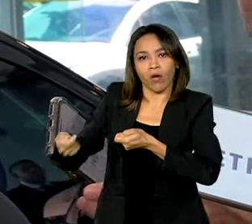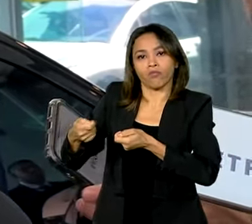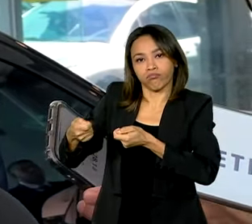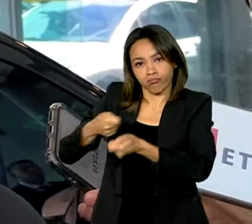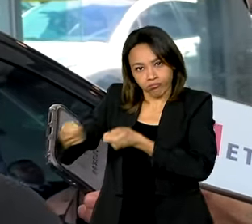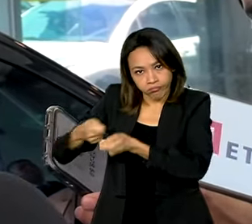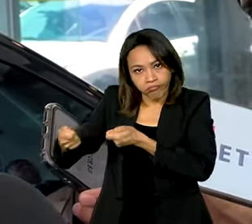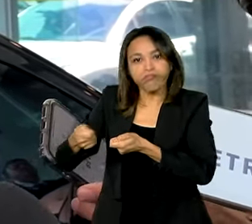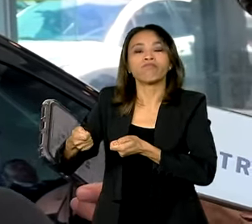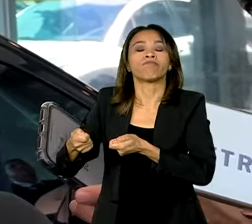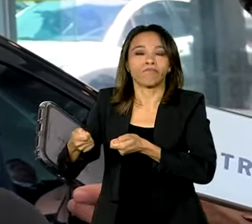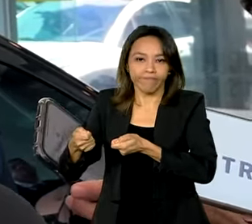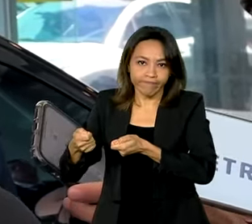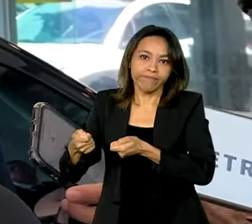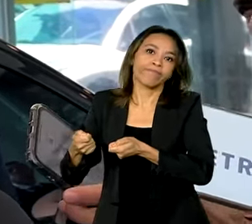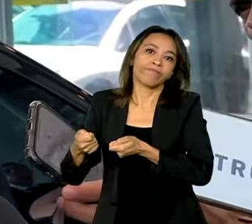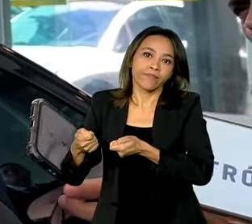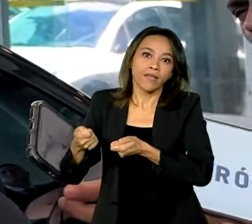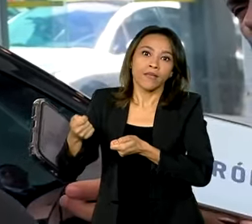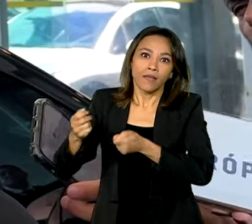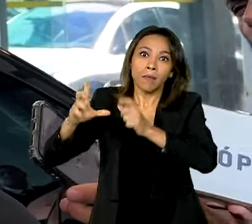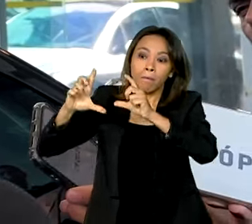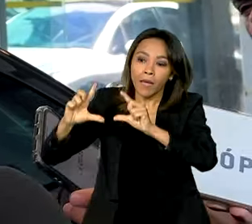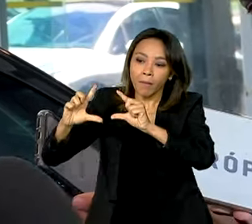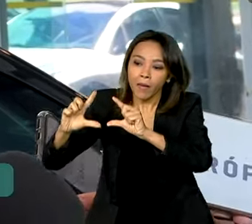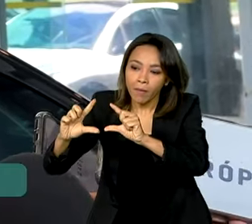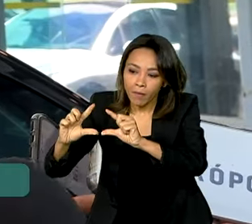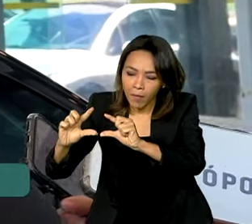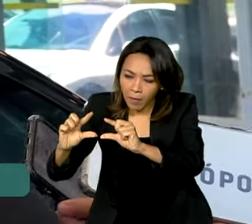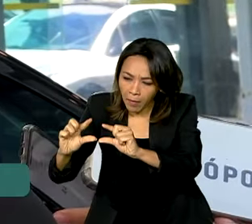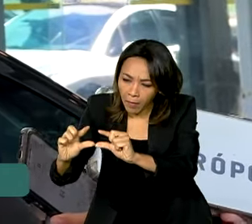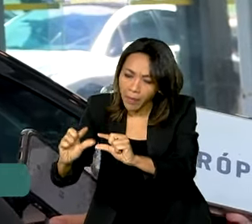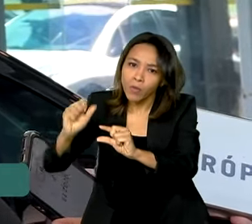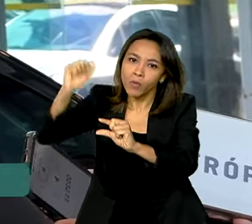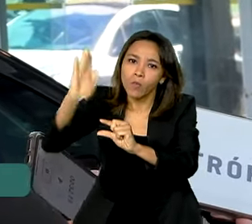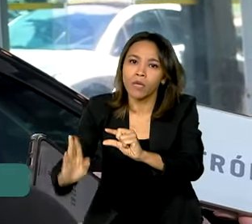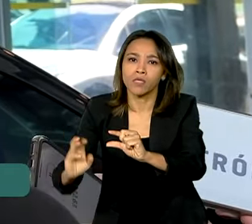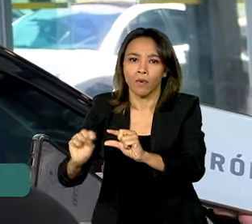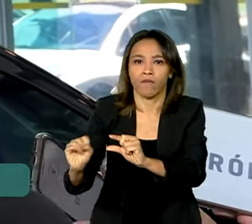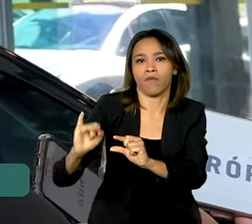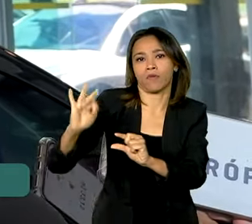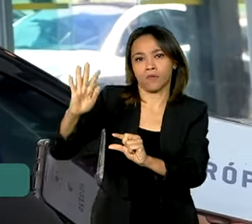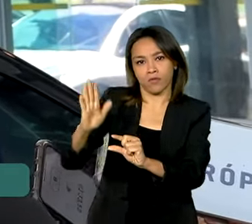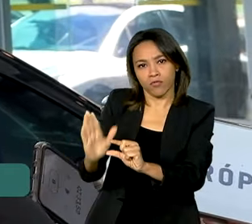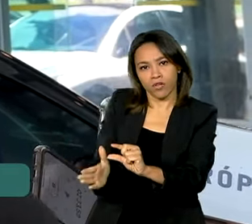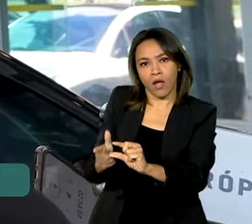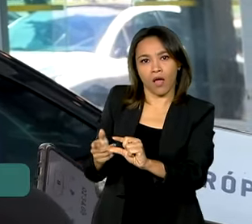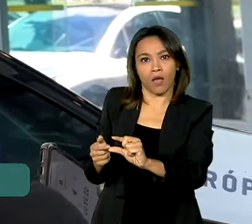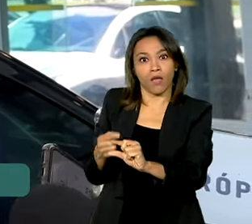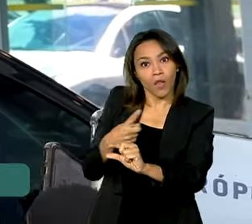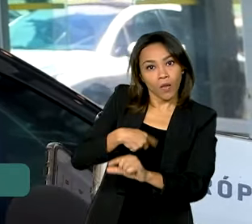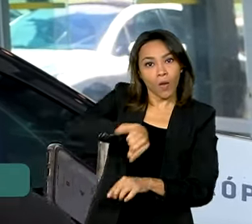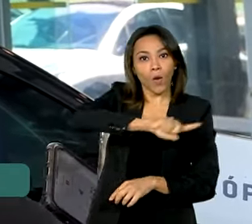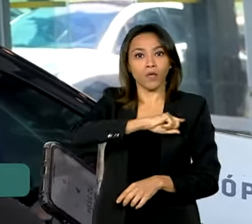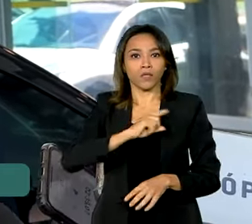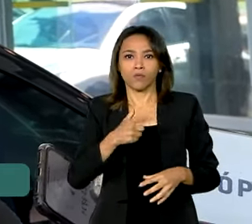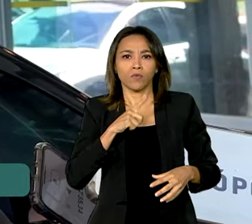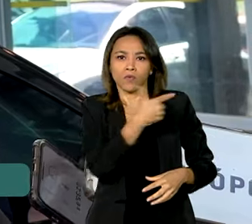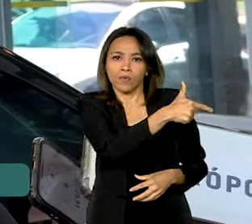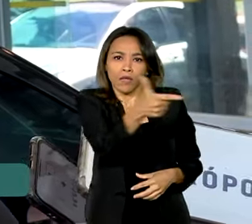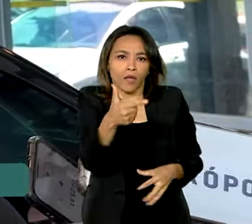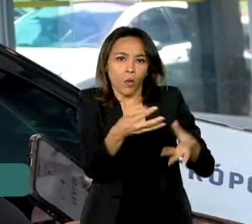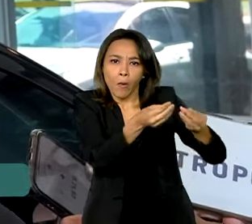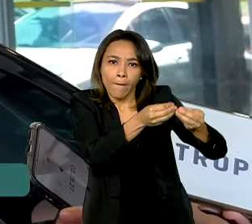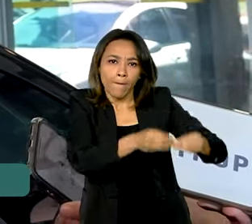que a inflação está cada vez menor no Brasil. Nós não estamos comprometendo de maneira